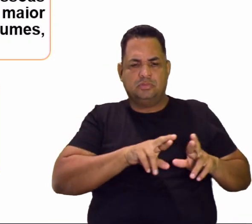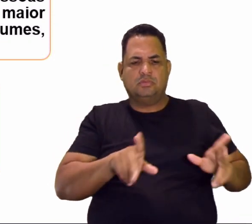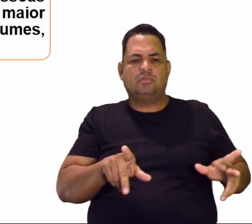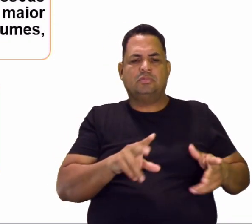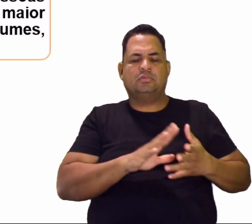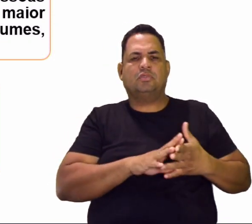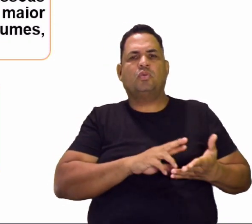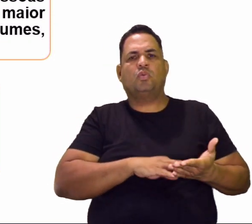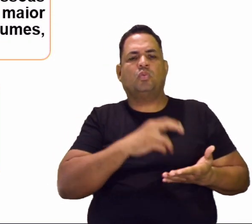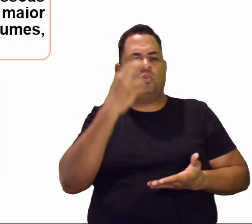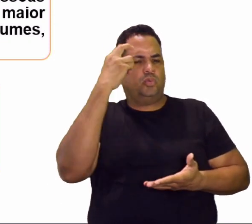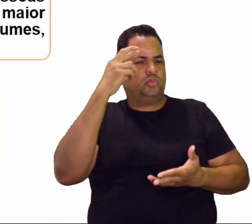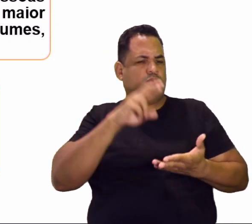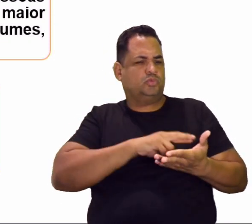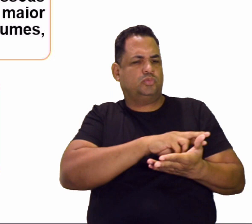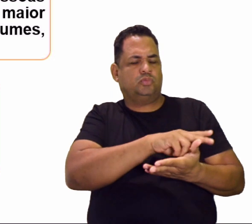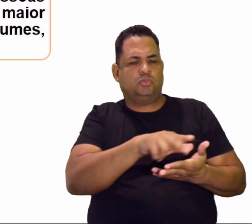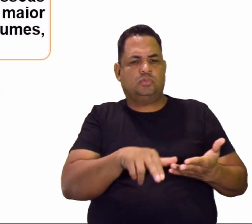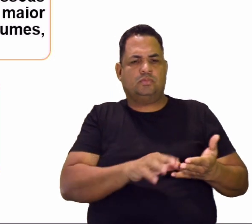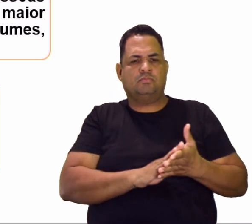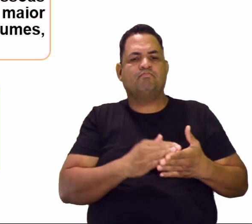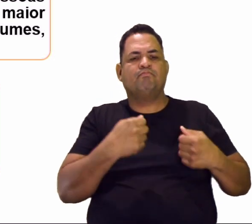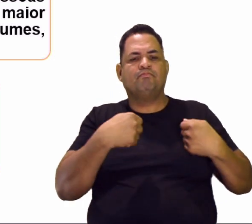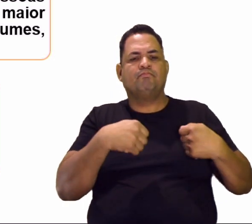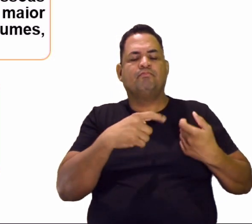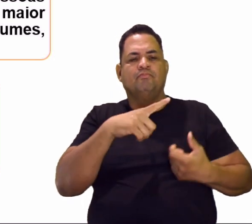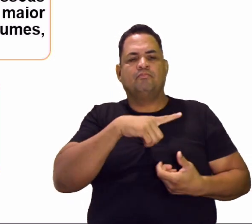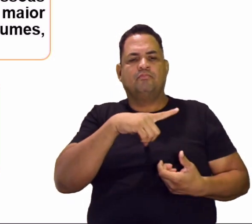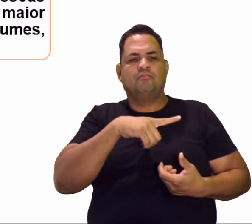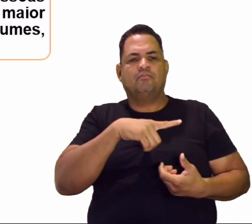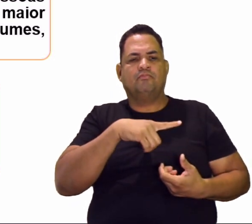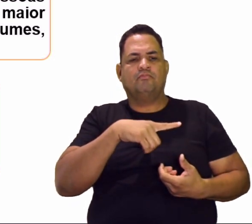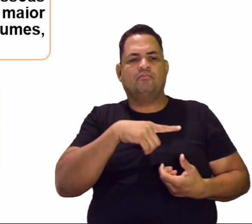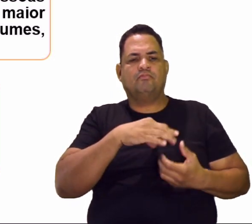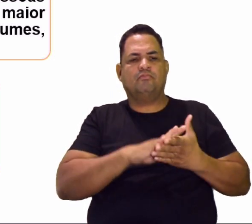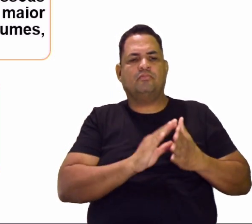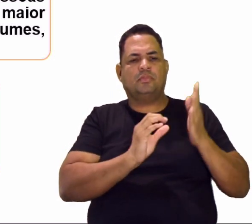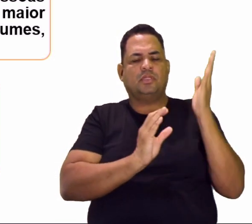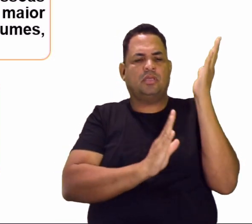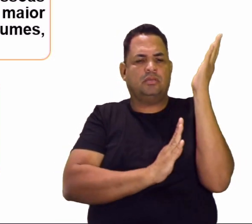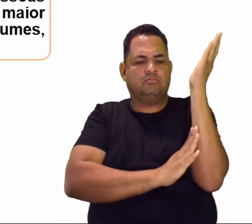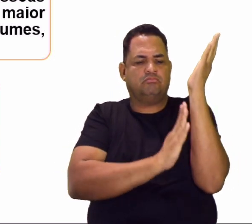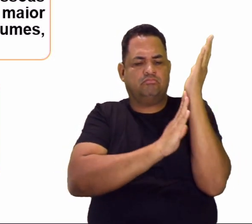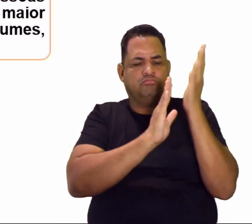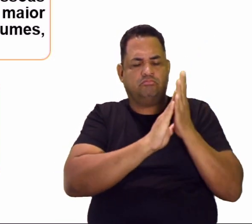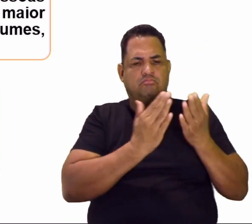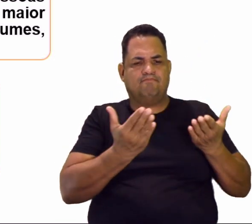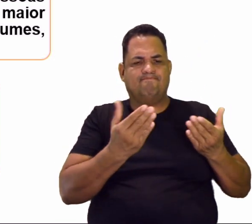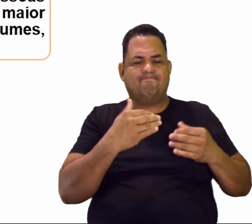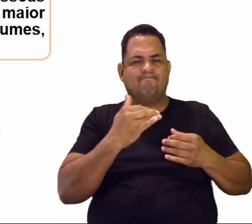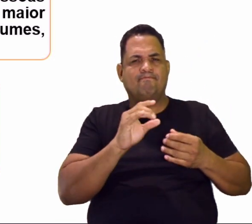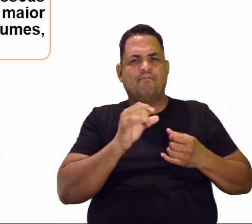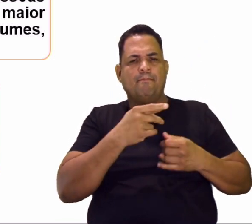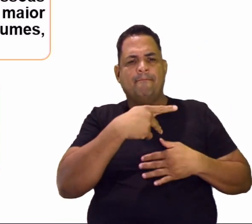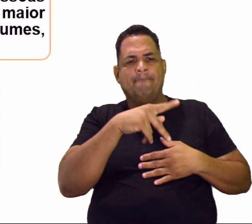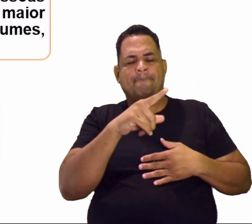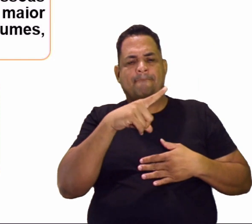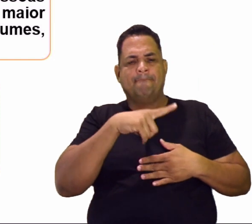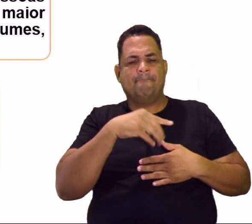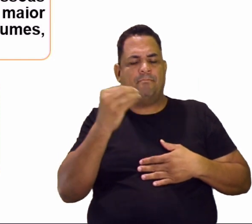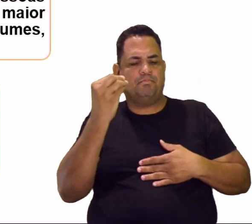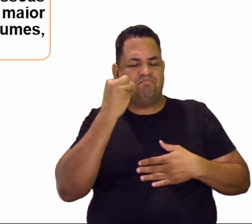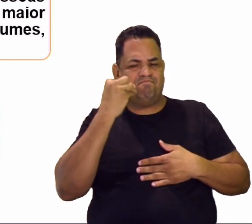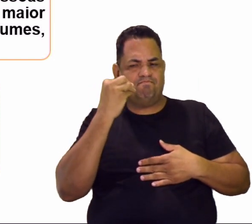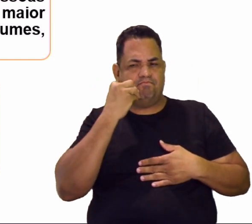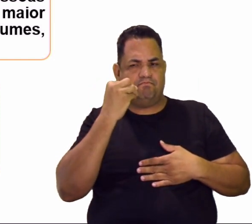muitas culturas, com muita diversidade, e é preciso existir essas burocracias para aí tentar